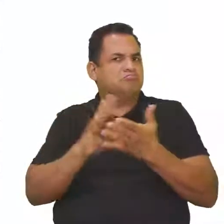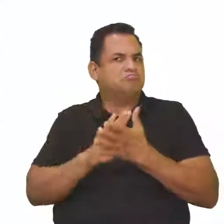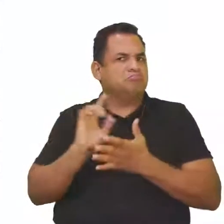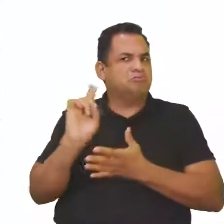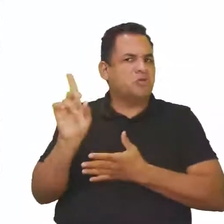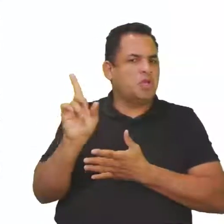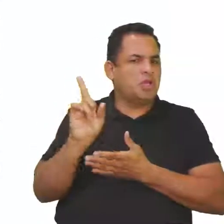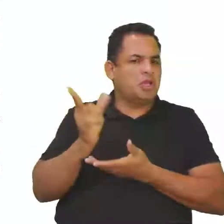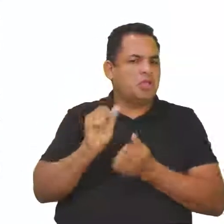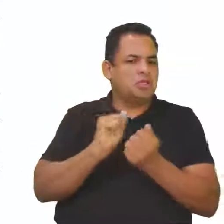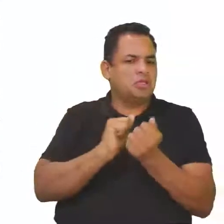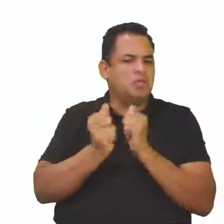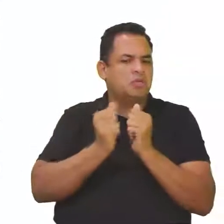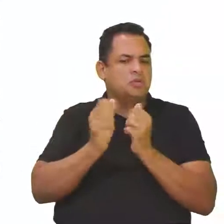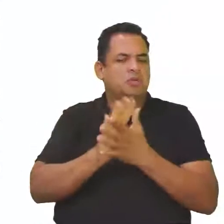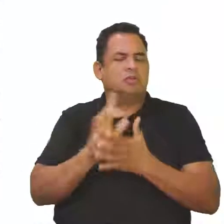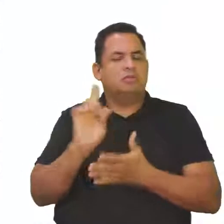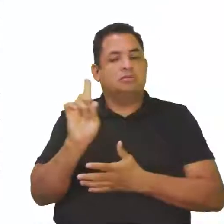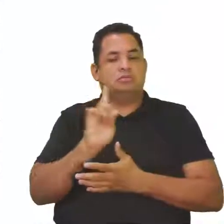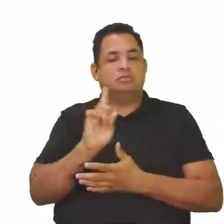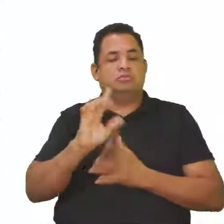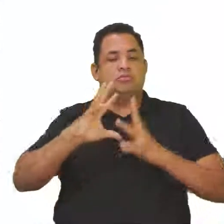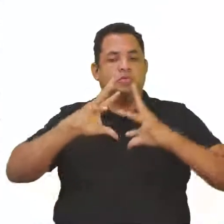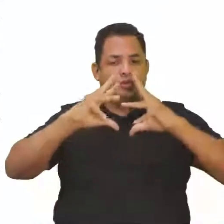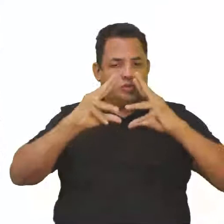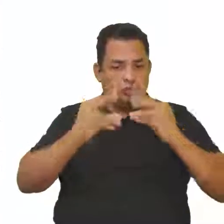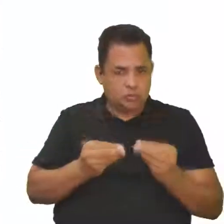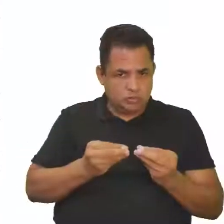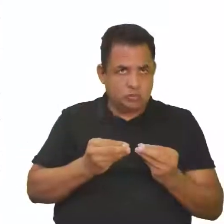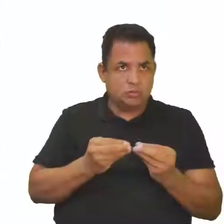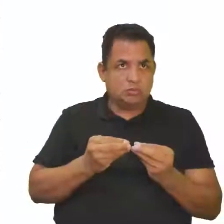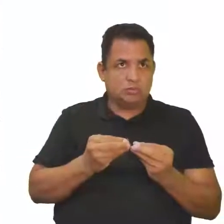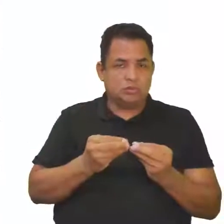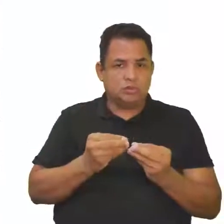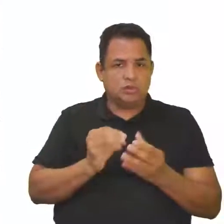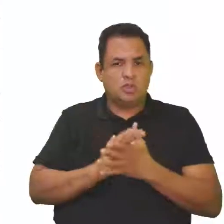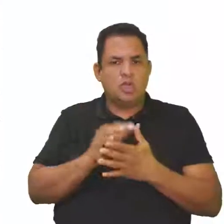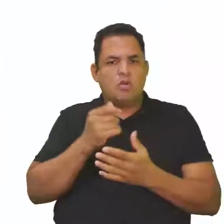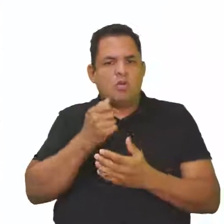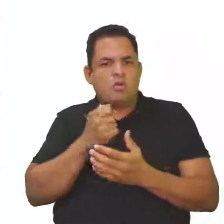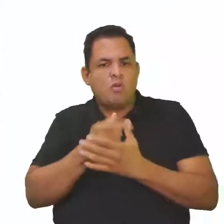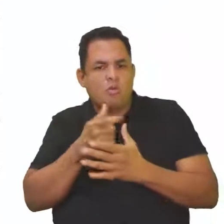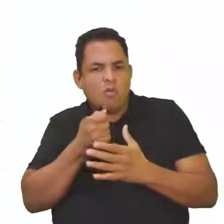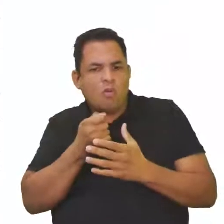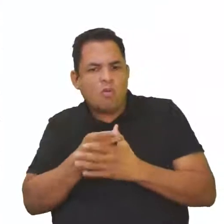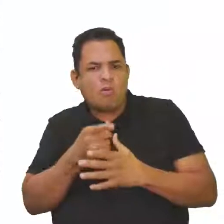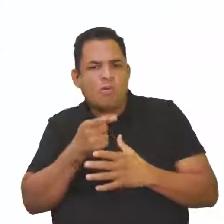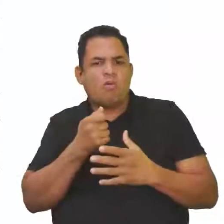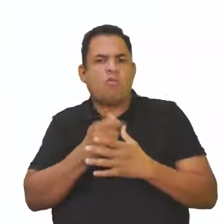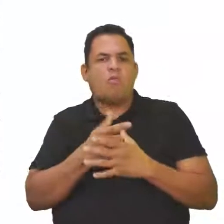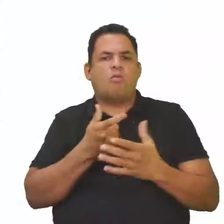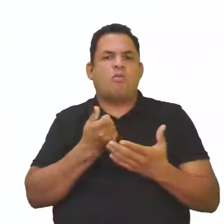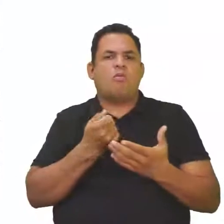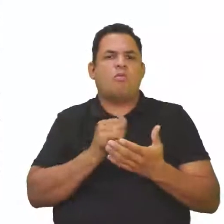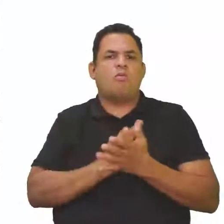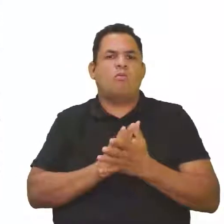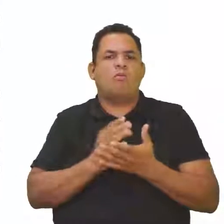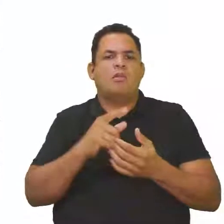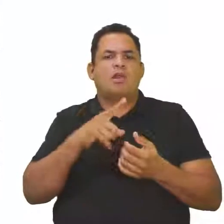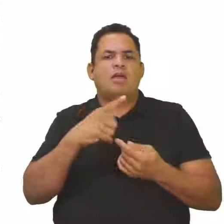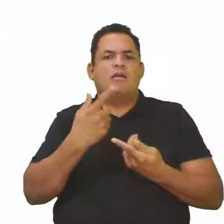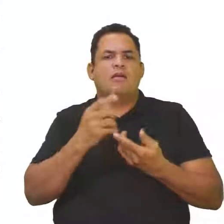agrotóxico que é regulado? Não. Todos, toda a compra de materiais, de suprimento para a